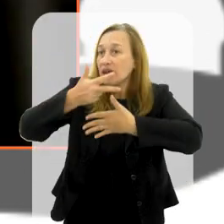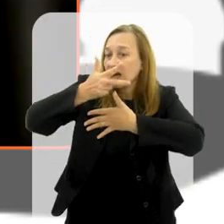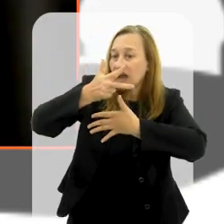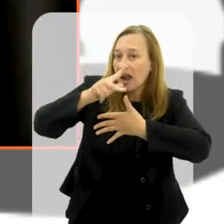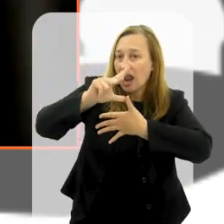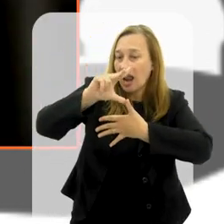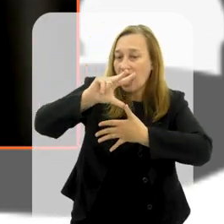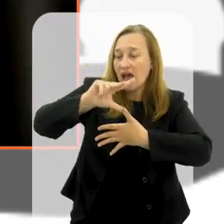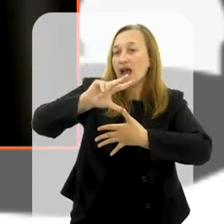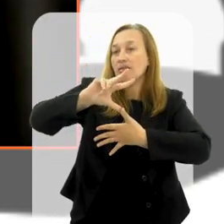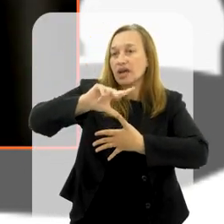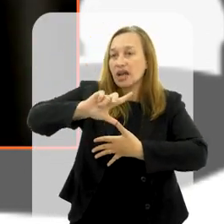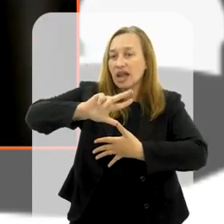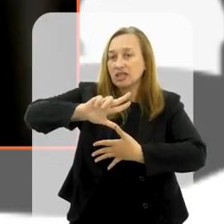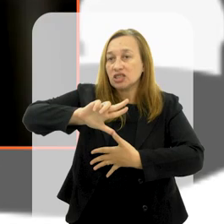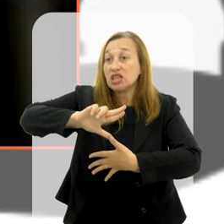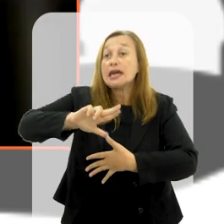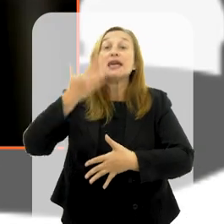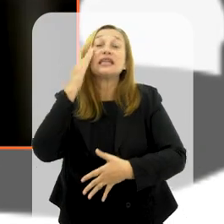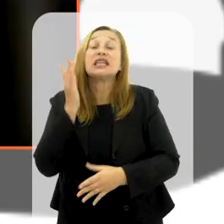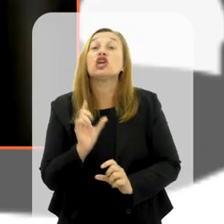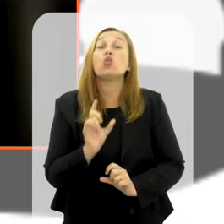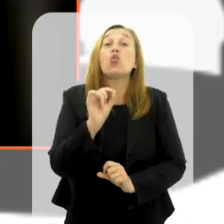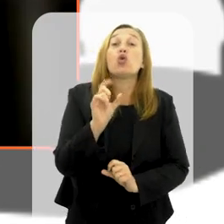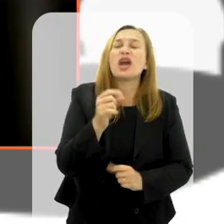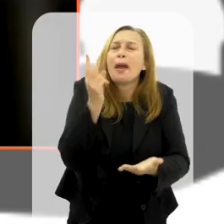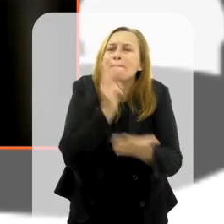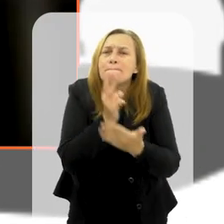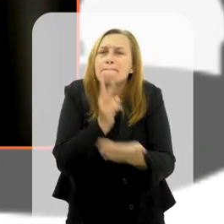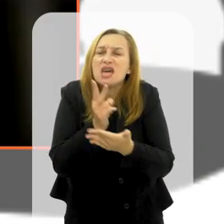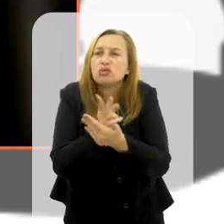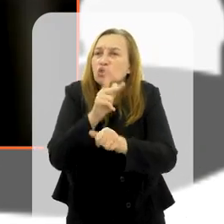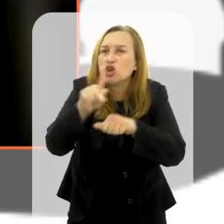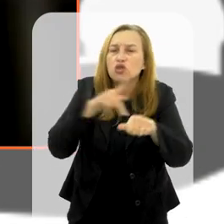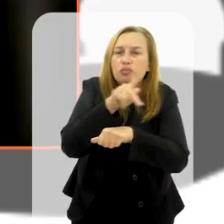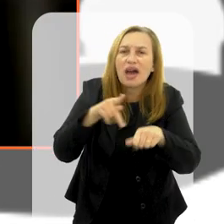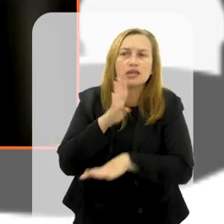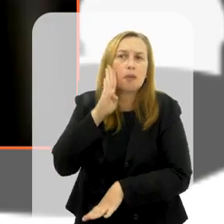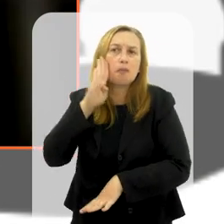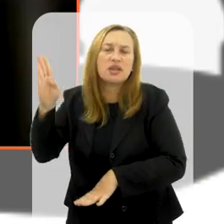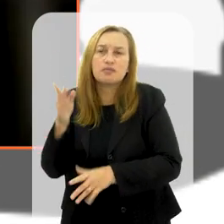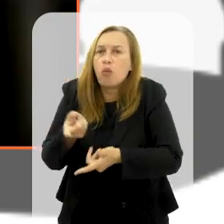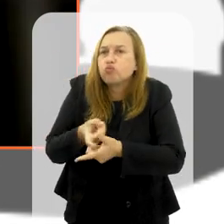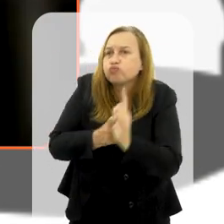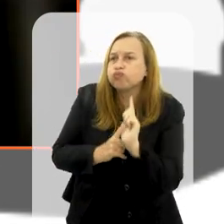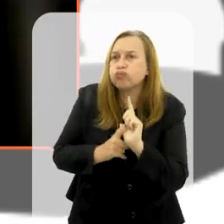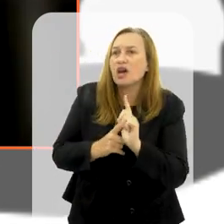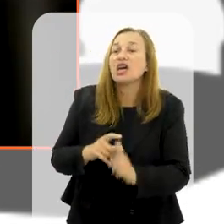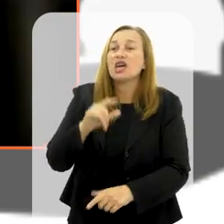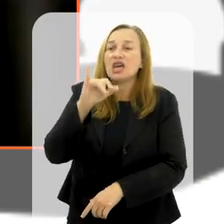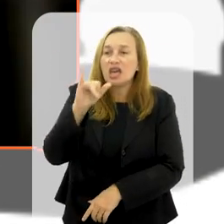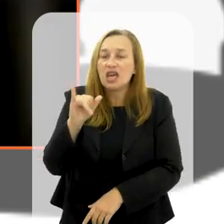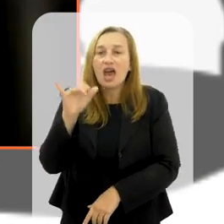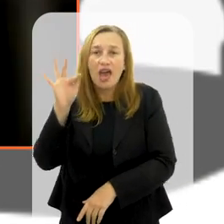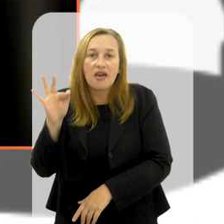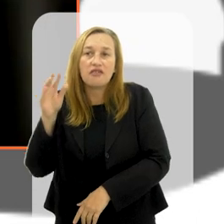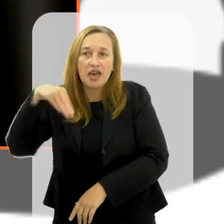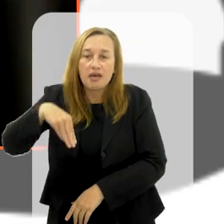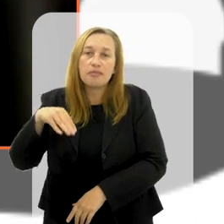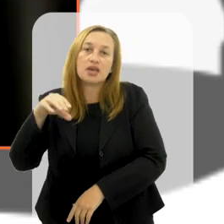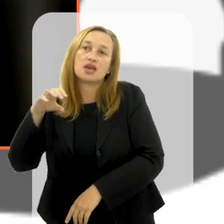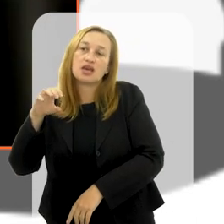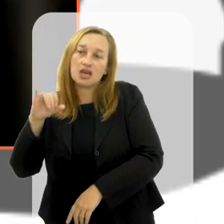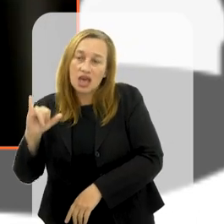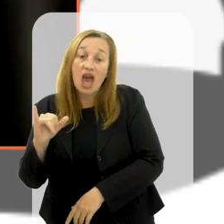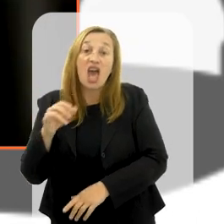Latina. E o que a gente está entendendo? Que, mesmo que os países que são os principais vevedores e o FMI poderiam